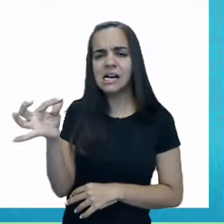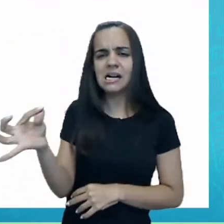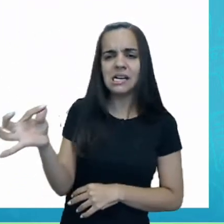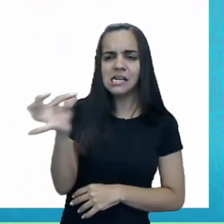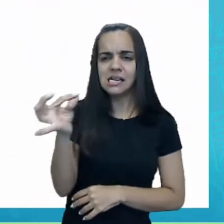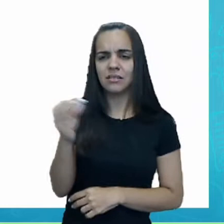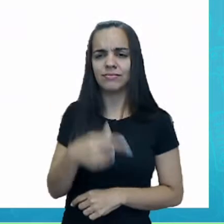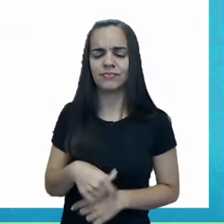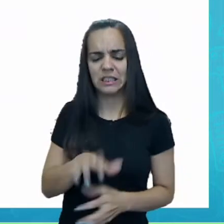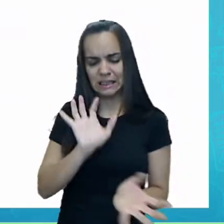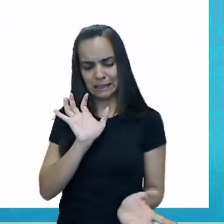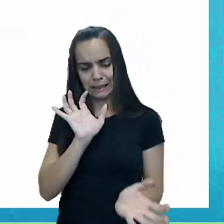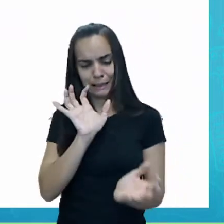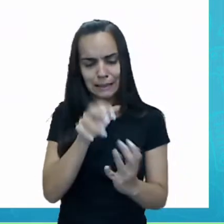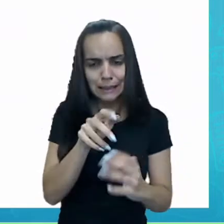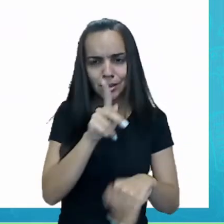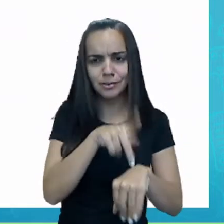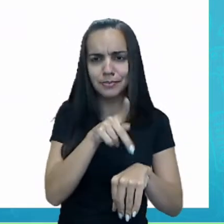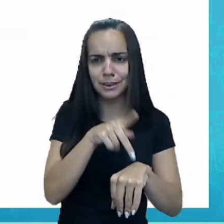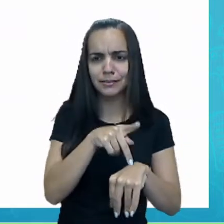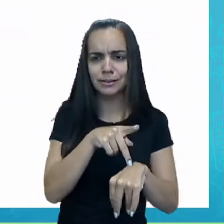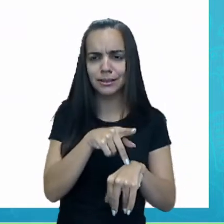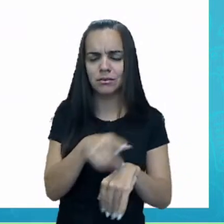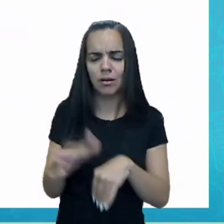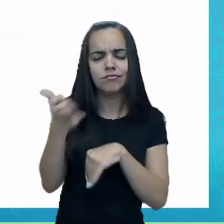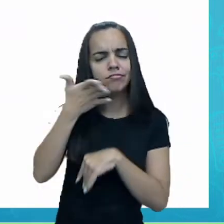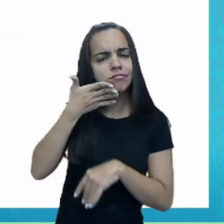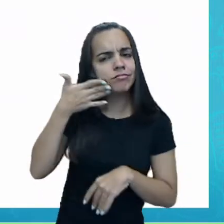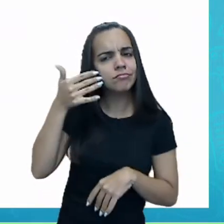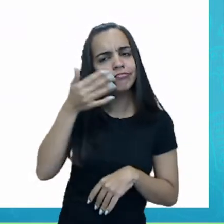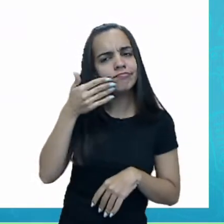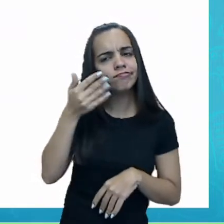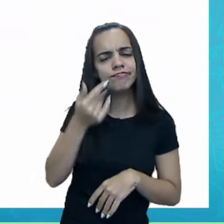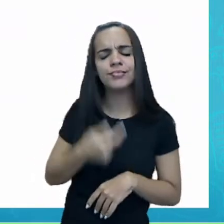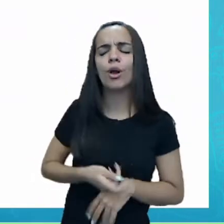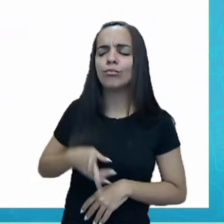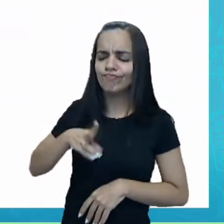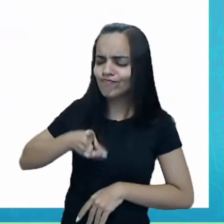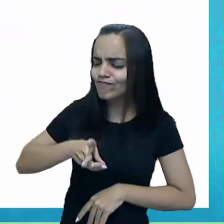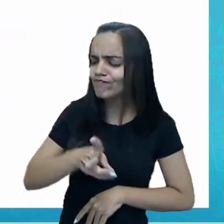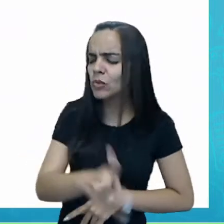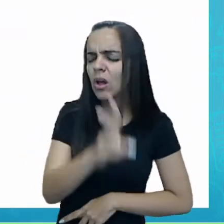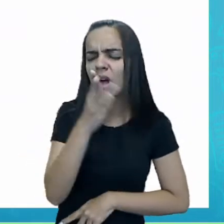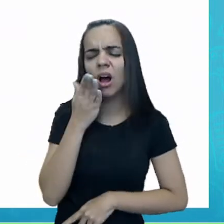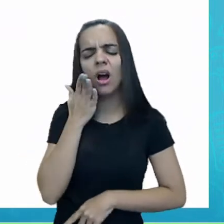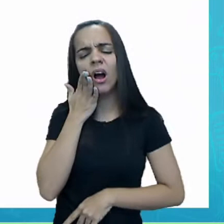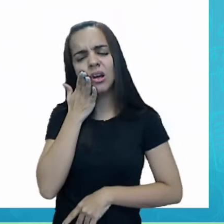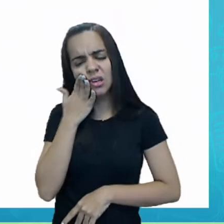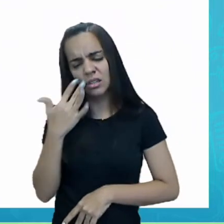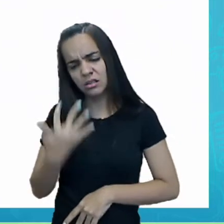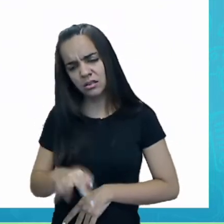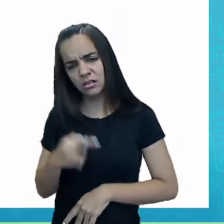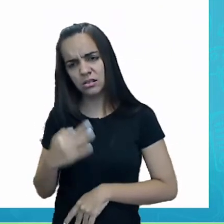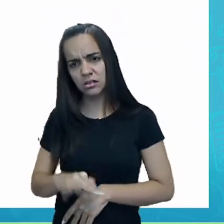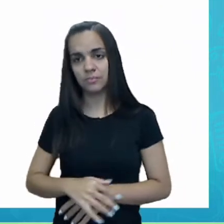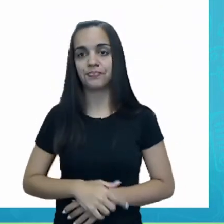mordia o pedregulho, recebia carinho e ainda o dente ainda doía.